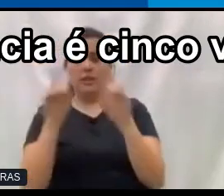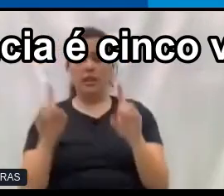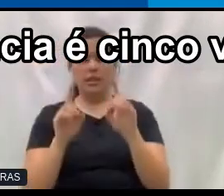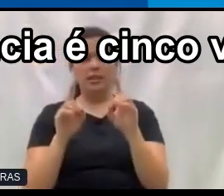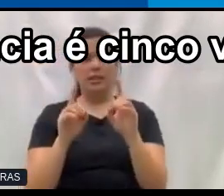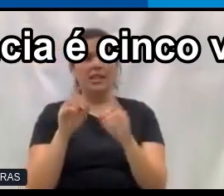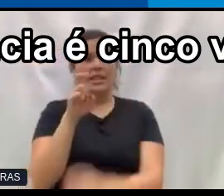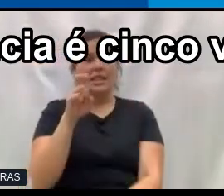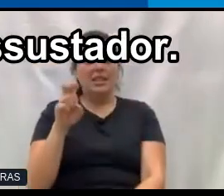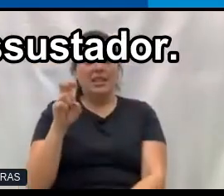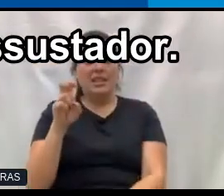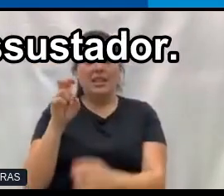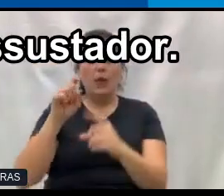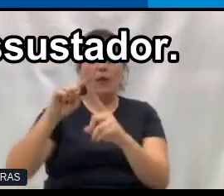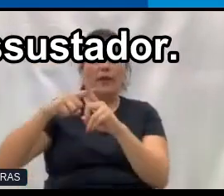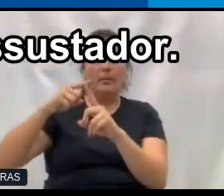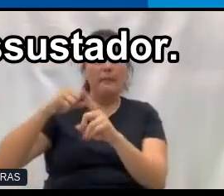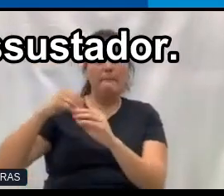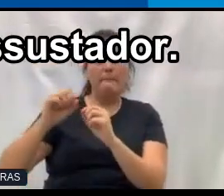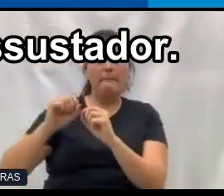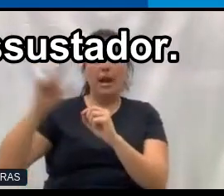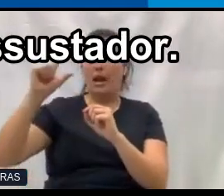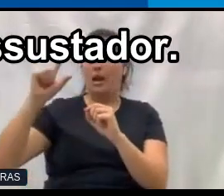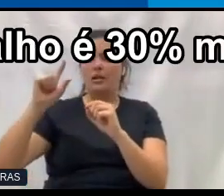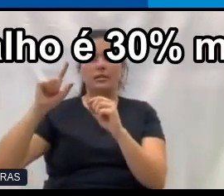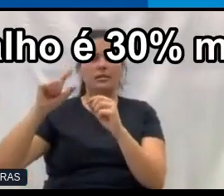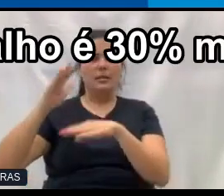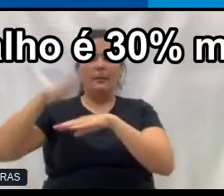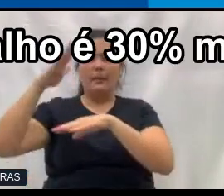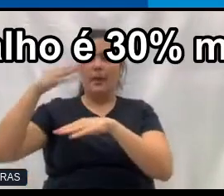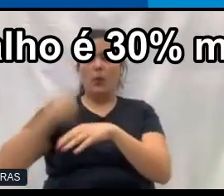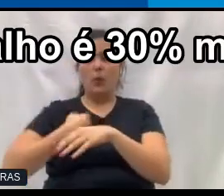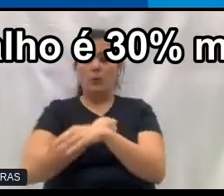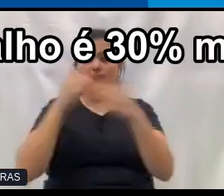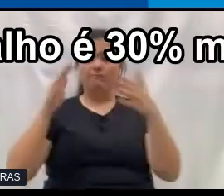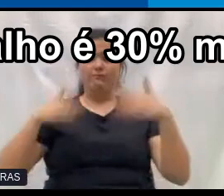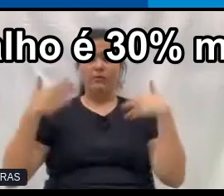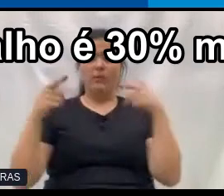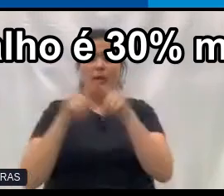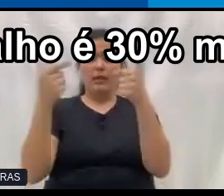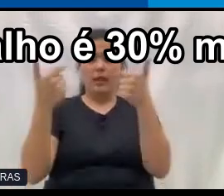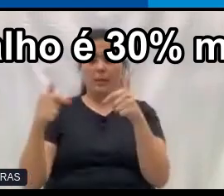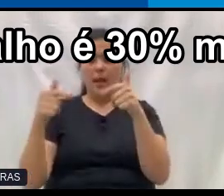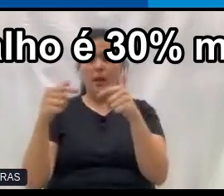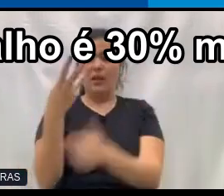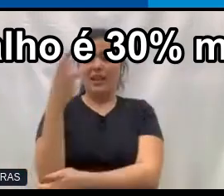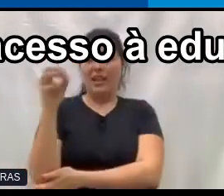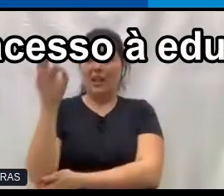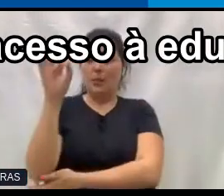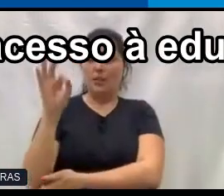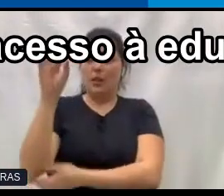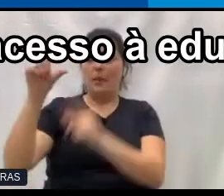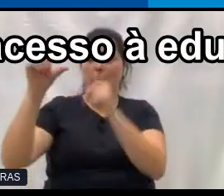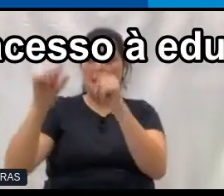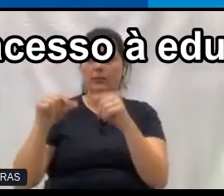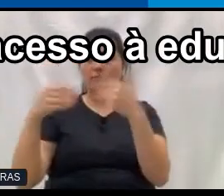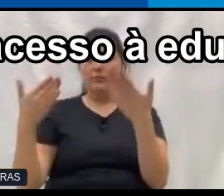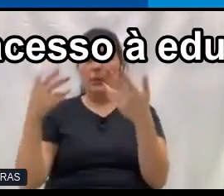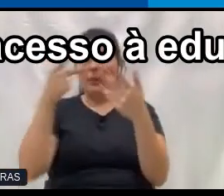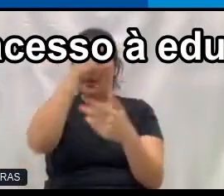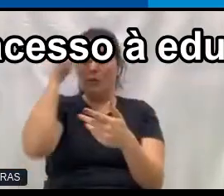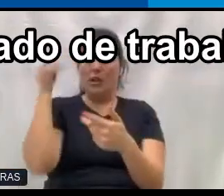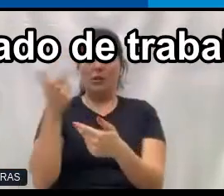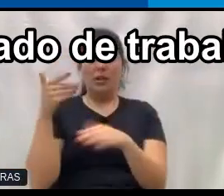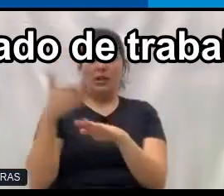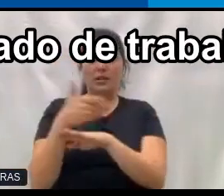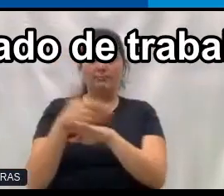cinco vezes maior. É um número, assim, assustador. E o rendimento no trabalho é 30% menor. Então, essas pessoas não têm acesso